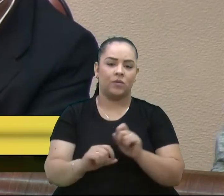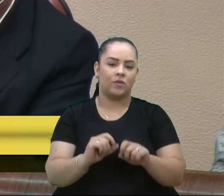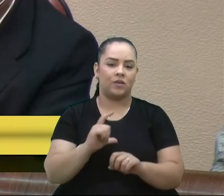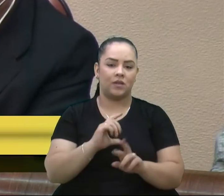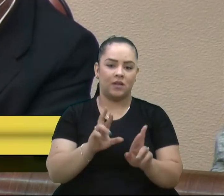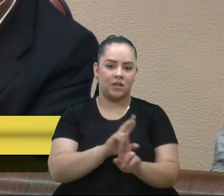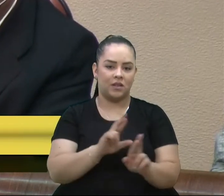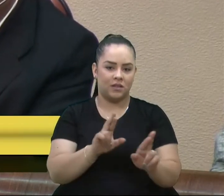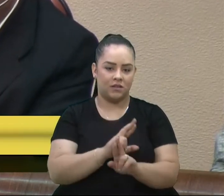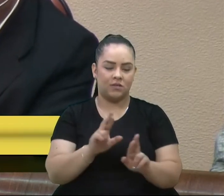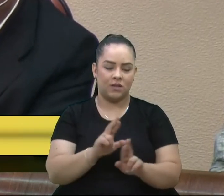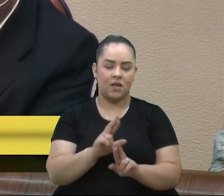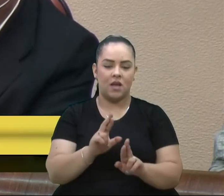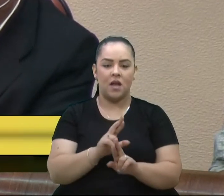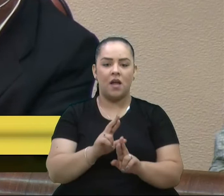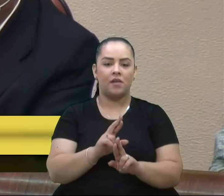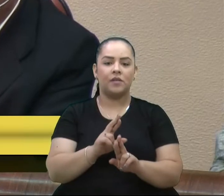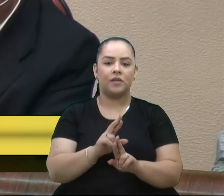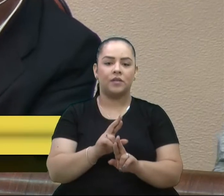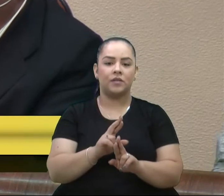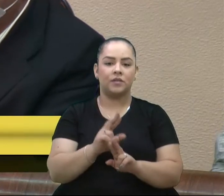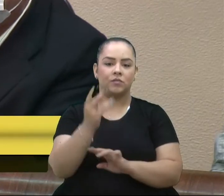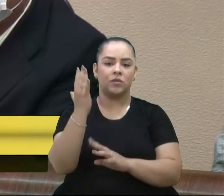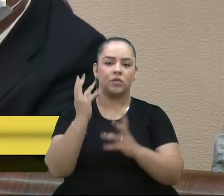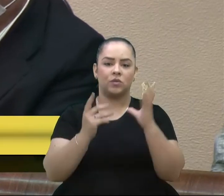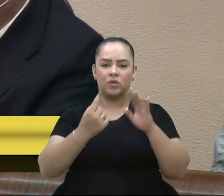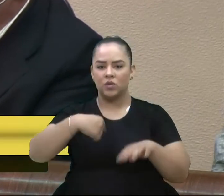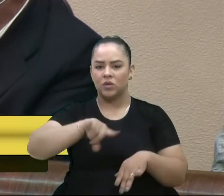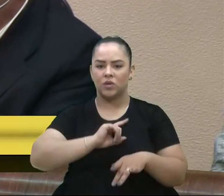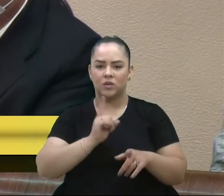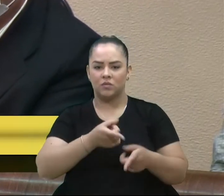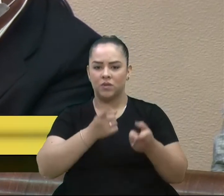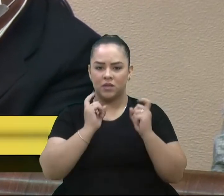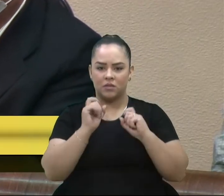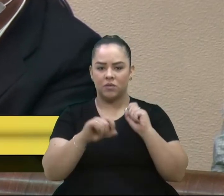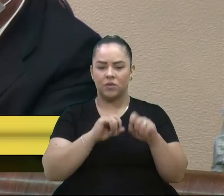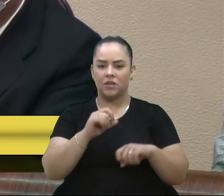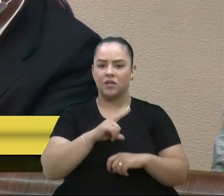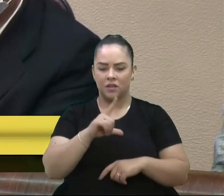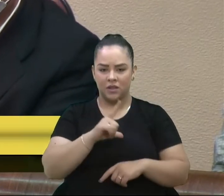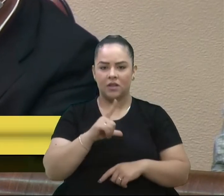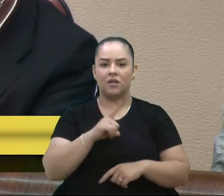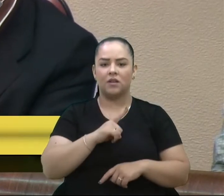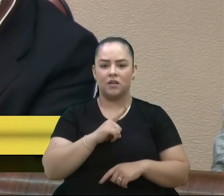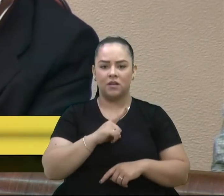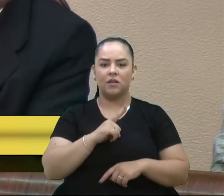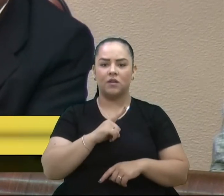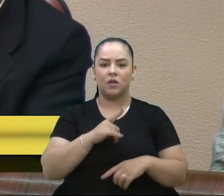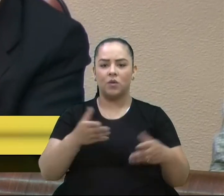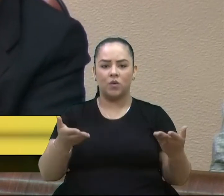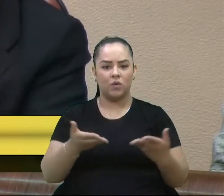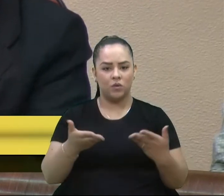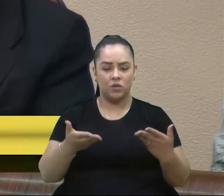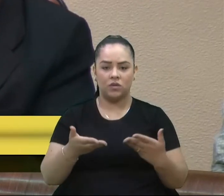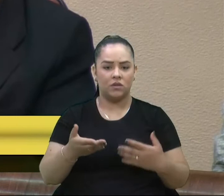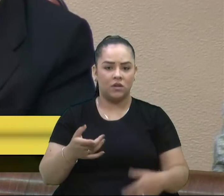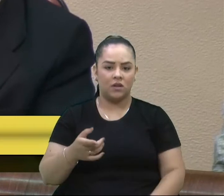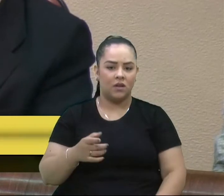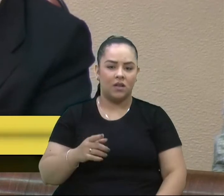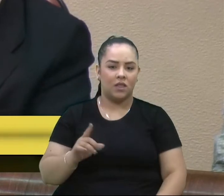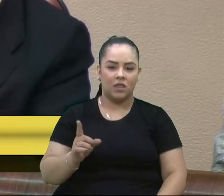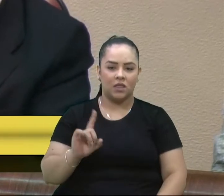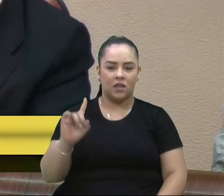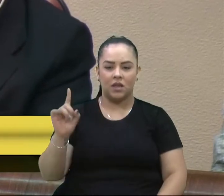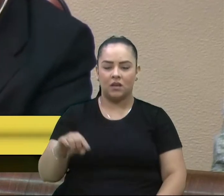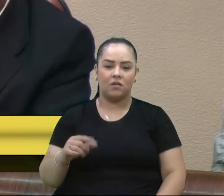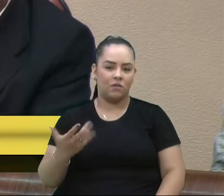da Amazônia, e a gente já percebe os reflexos desse desmatamento hoje, então não é a questão de